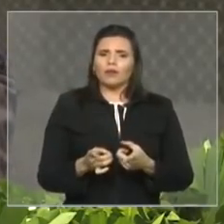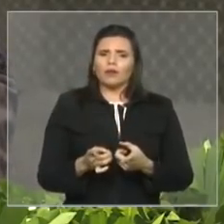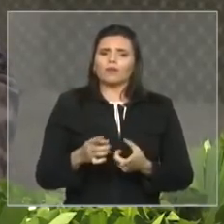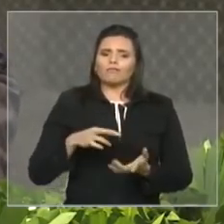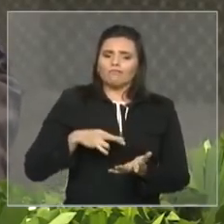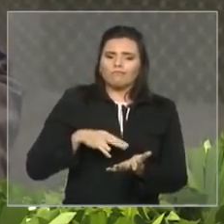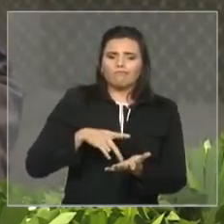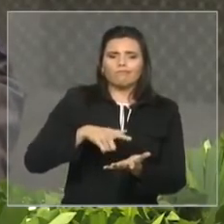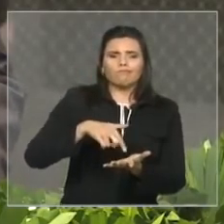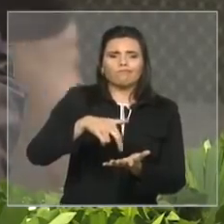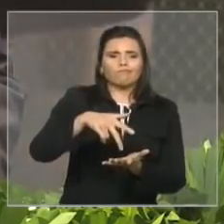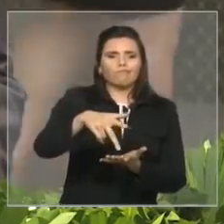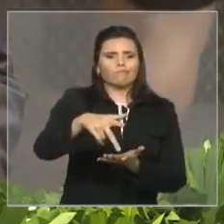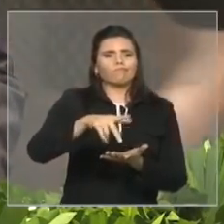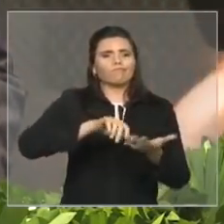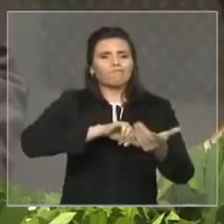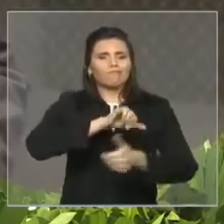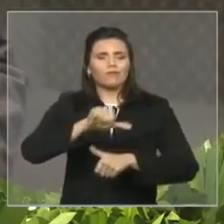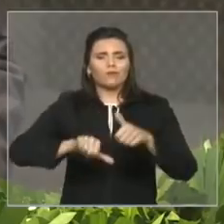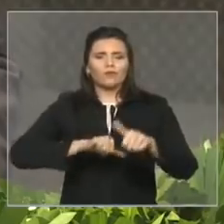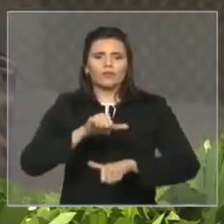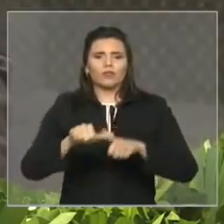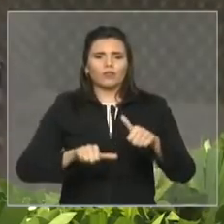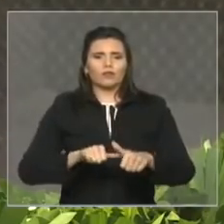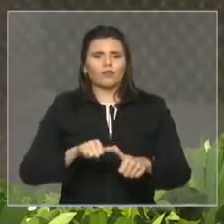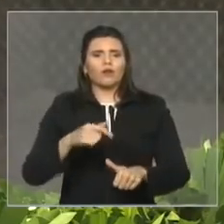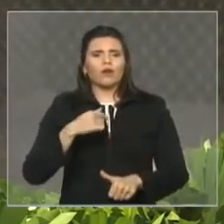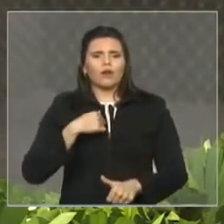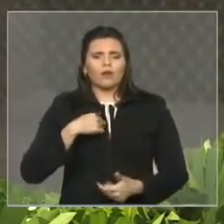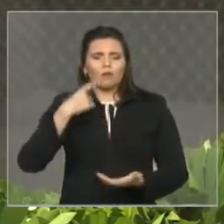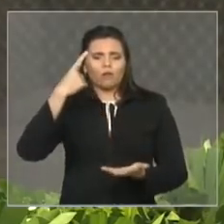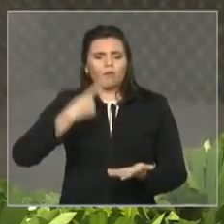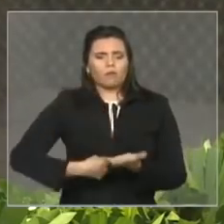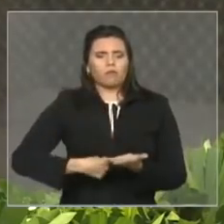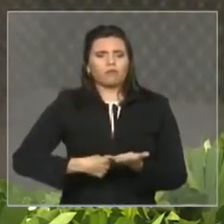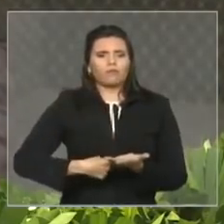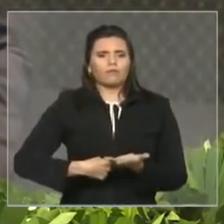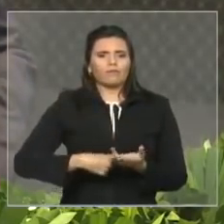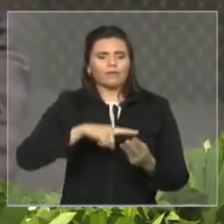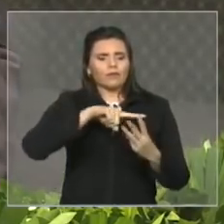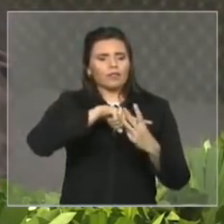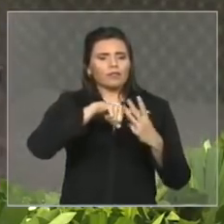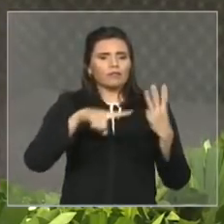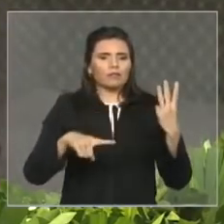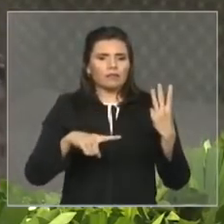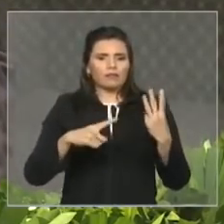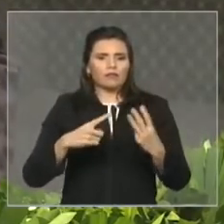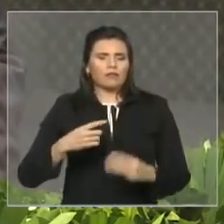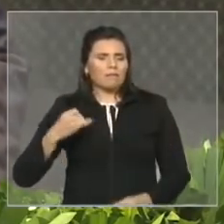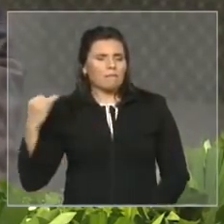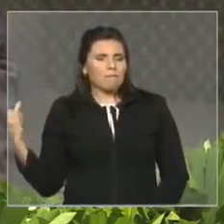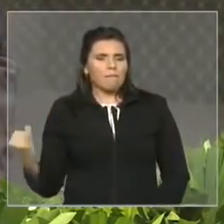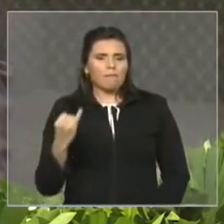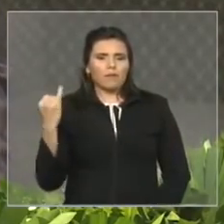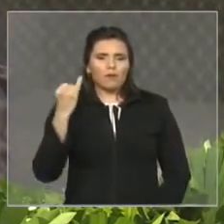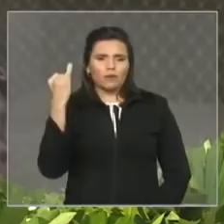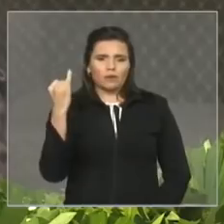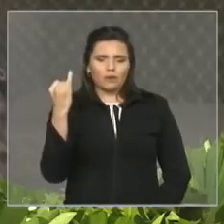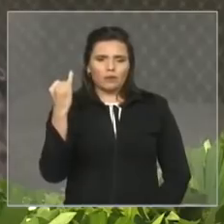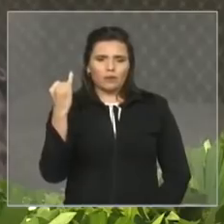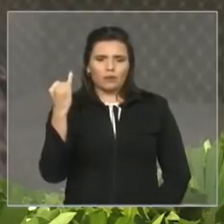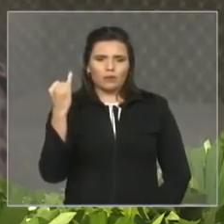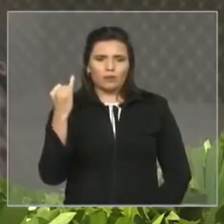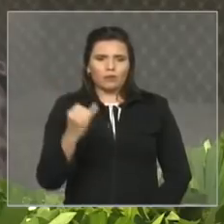que compõem um acervo sobre o qual se erguem todas as medidas e ações que nós estamos a